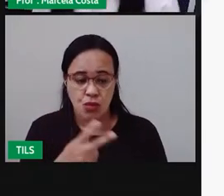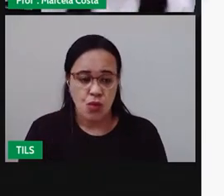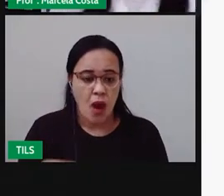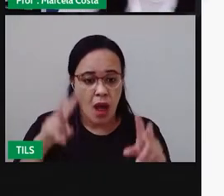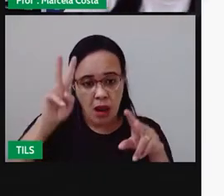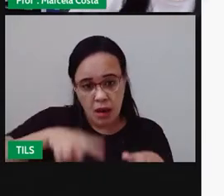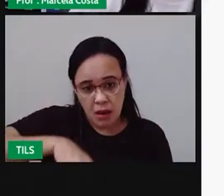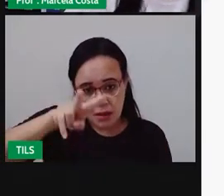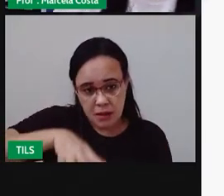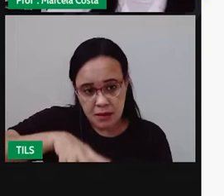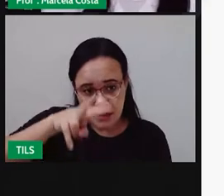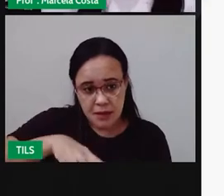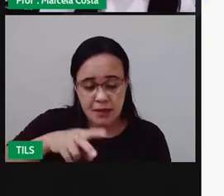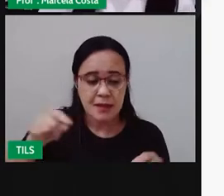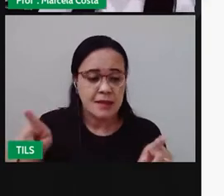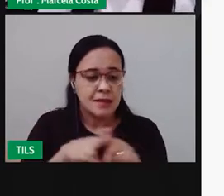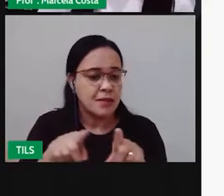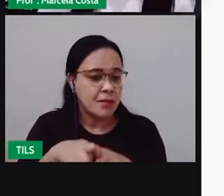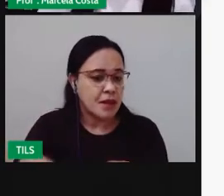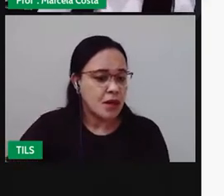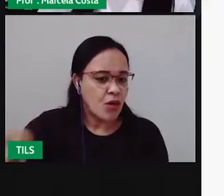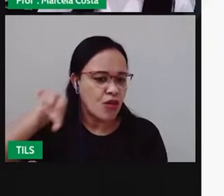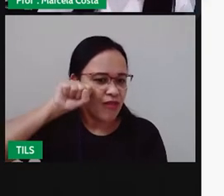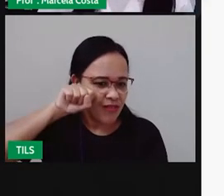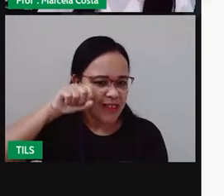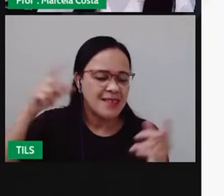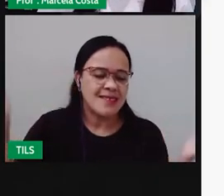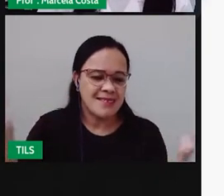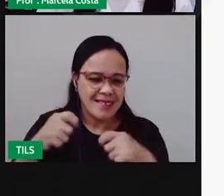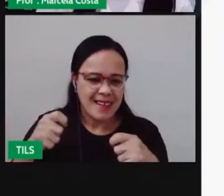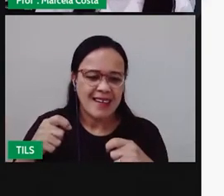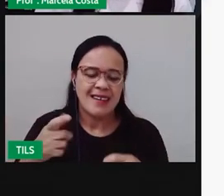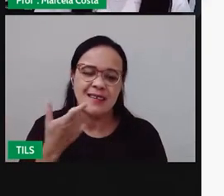Eu vou ler junto com vocês aqui essa reportagem.